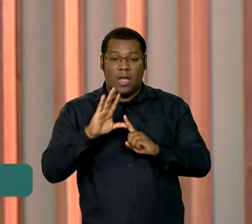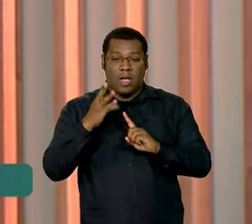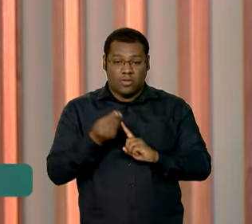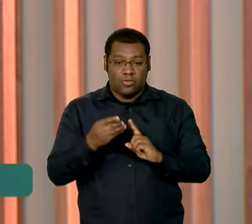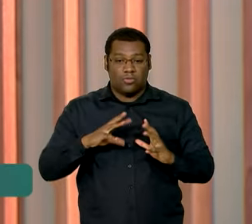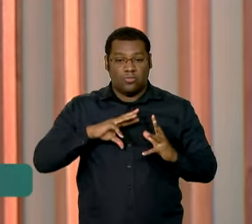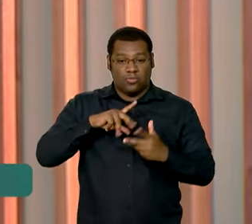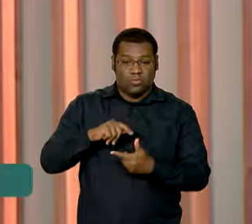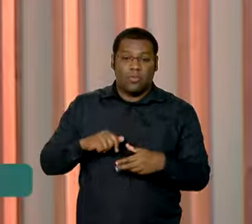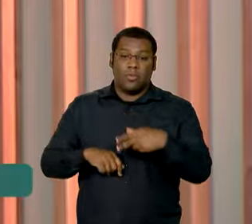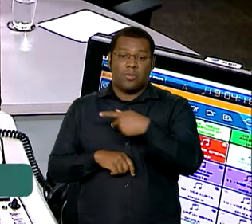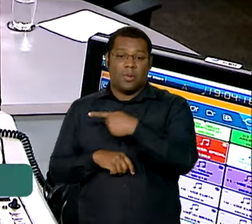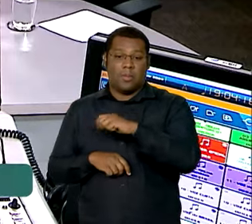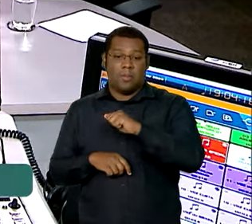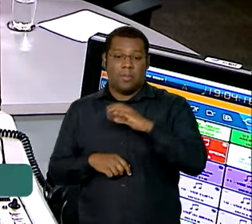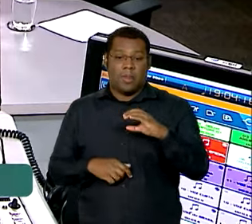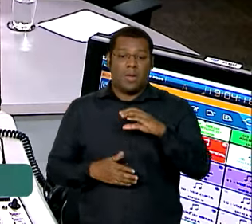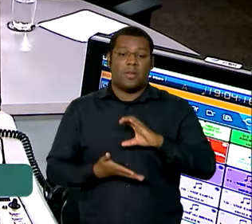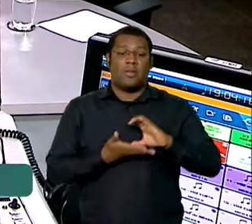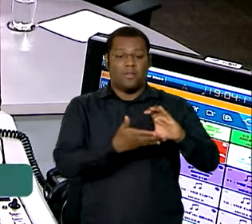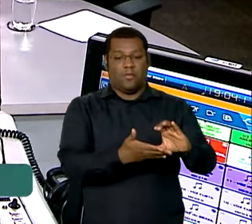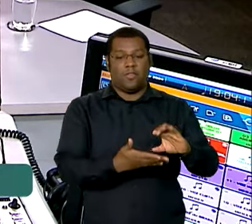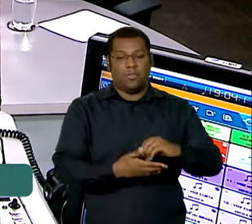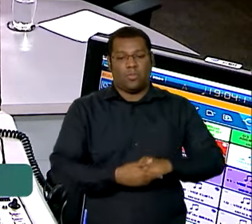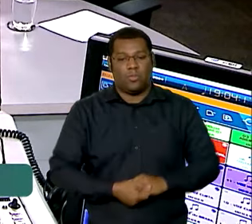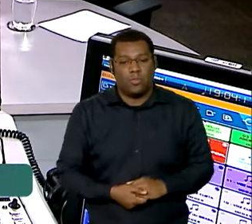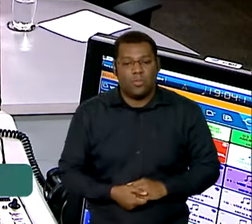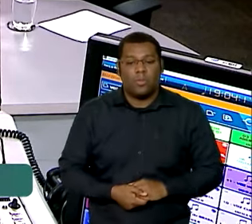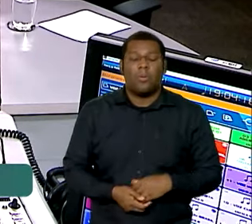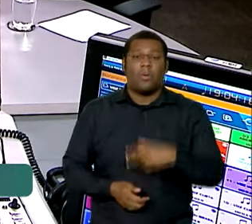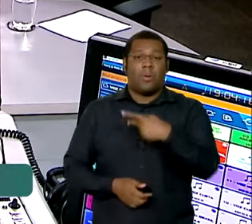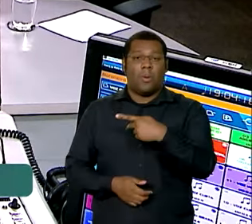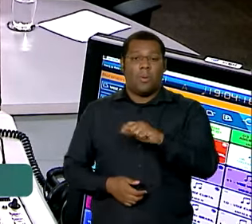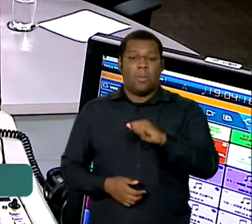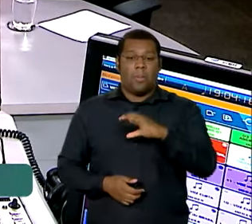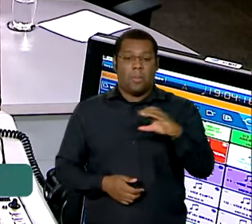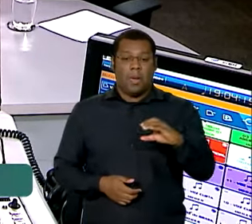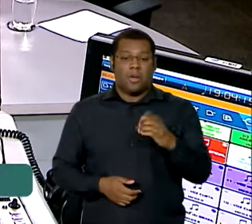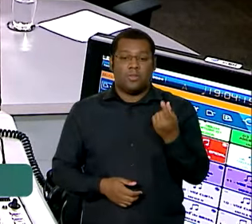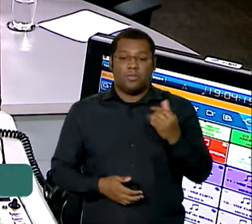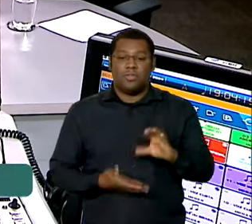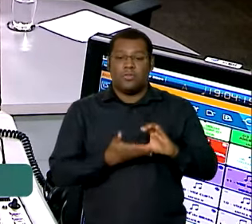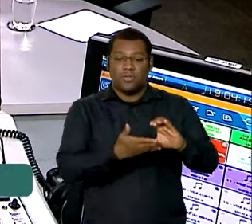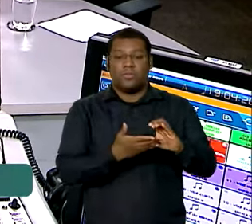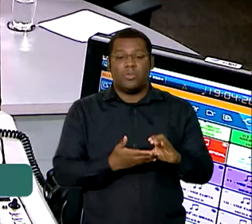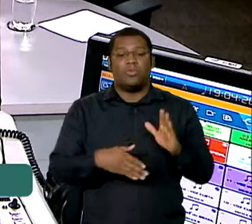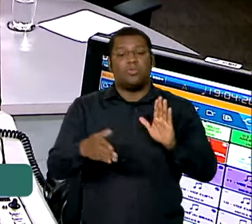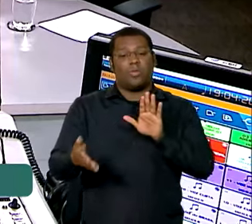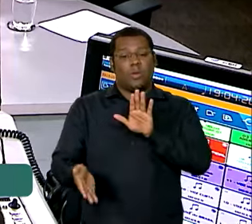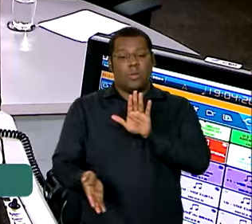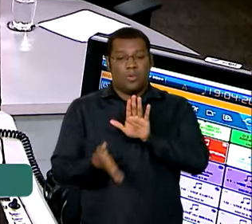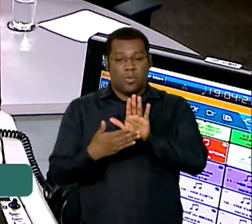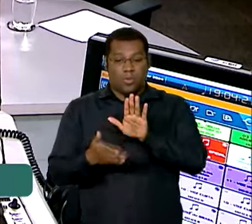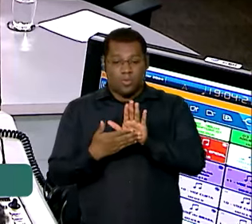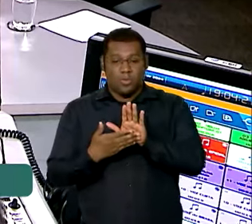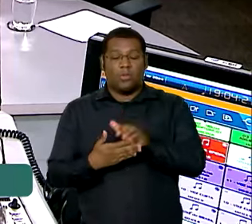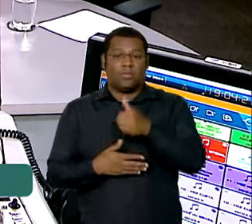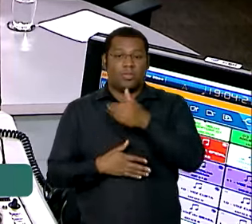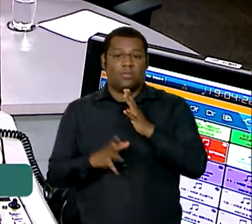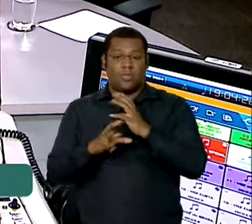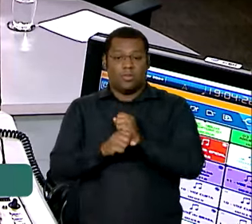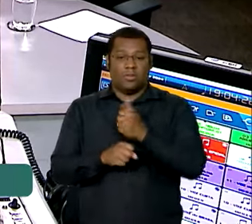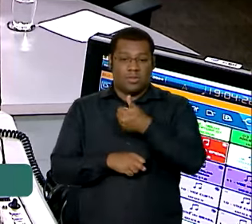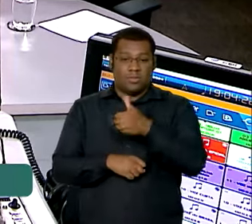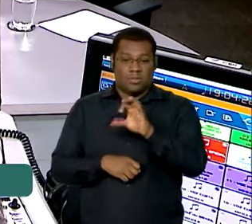recursos do novo PAC. Nós temos a linha do PAC Seleções, que são 105 propostas que nós escolhemos